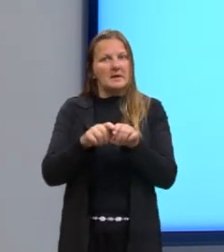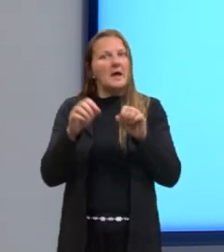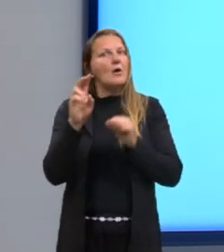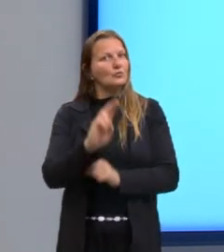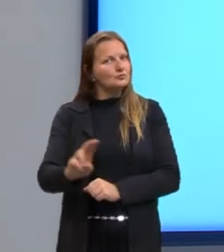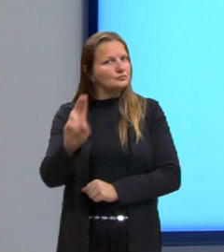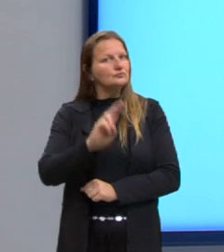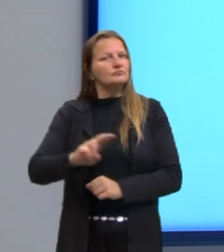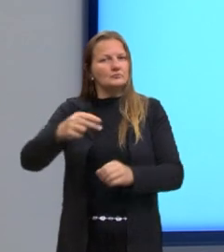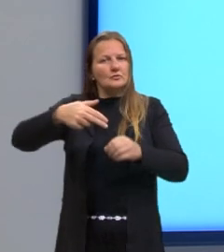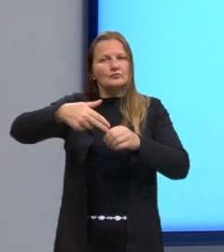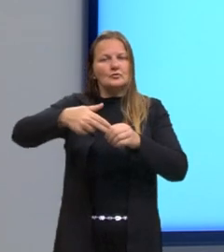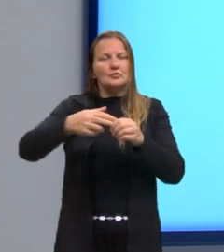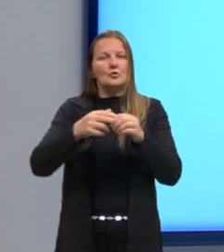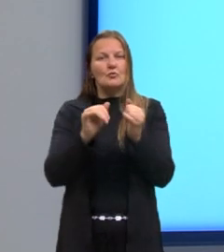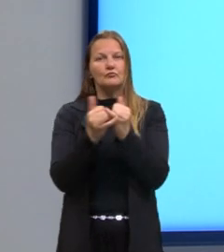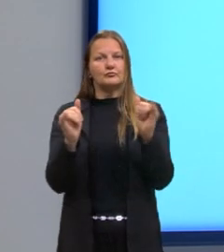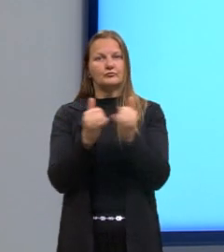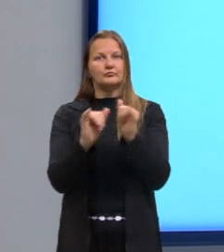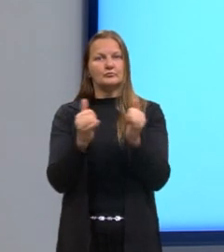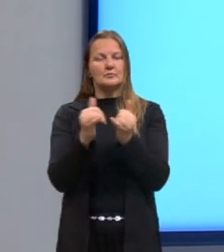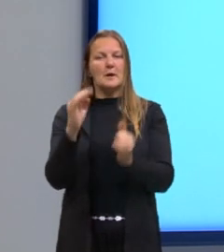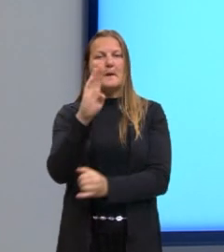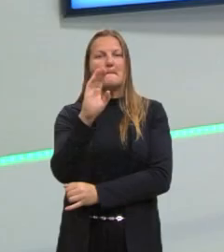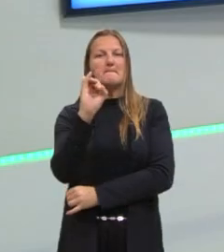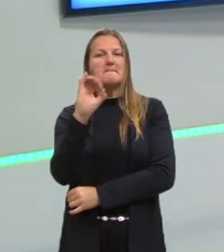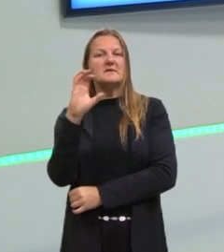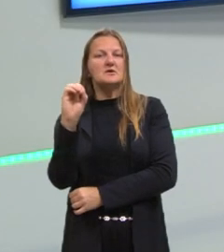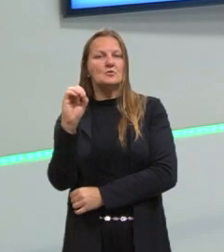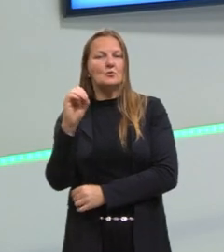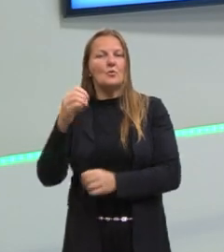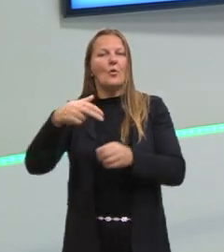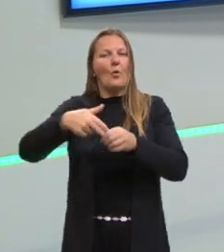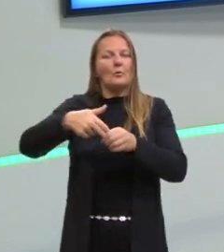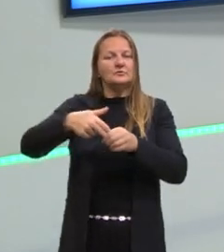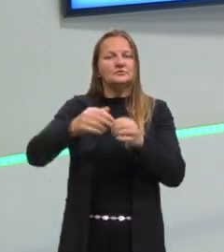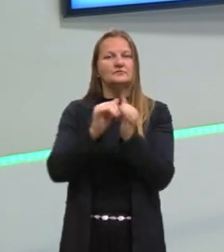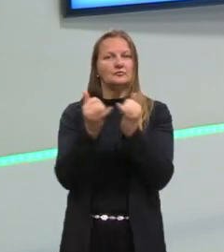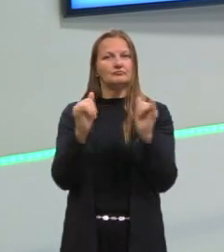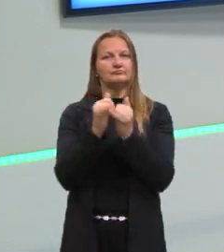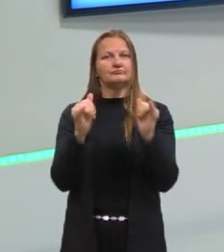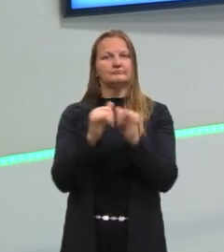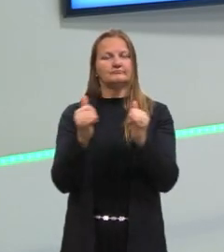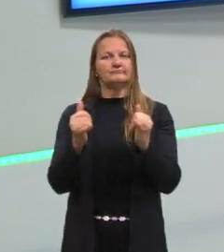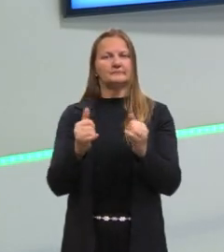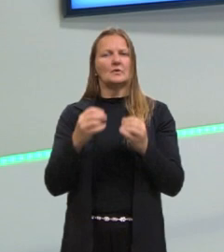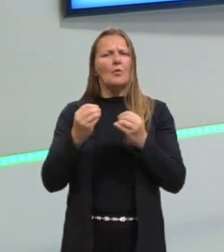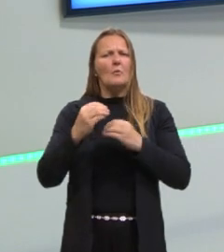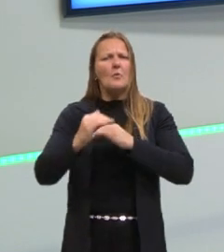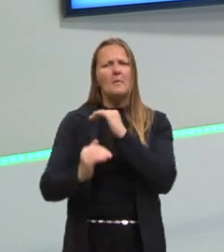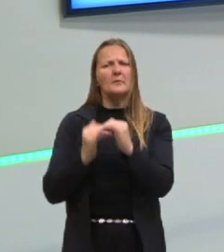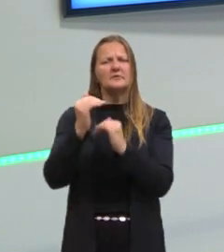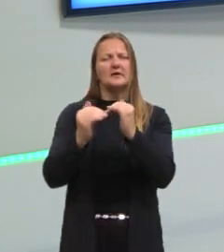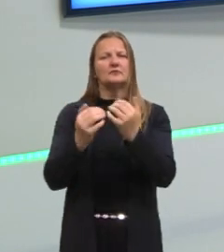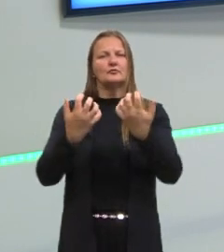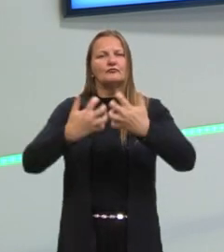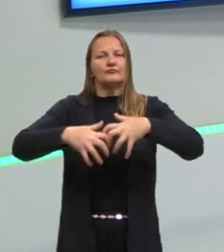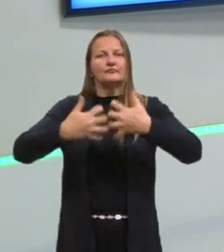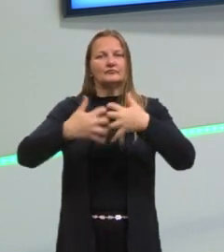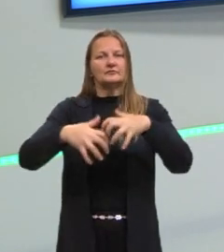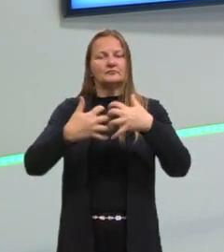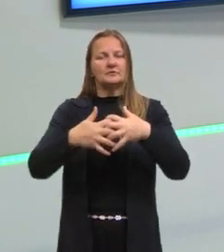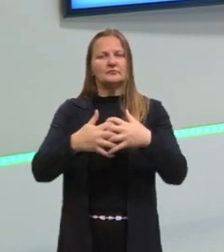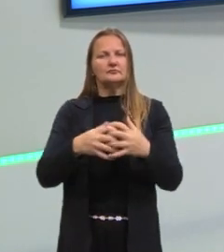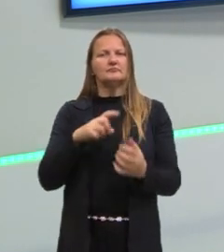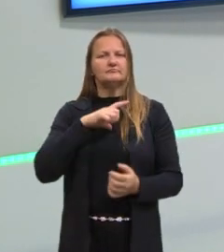ambientais, também chamados de biocombustíveis. O processo metabólico associado, então, à